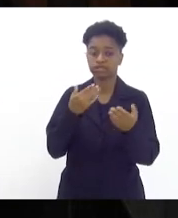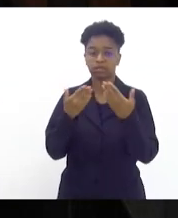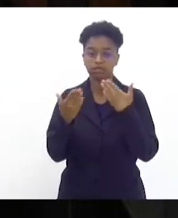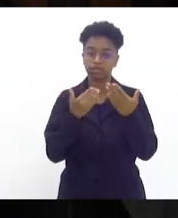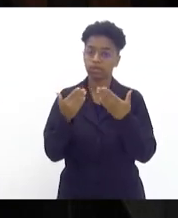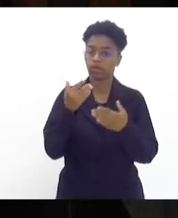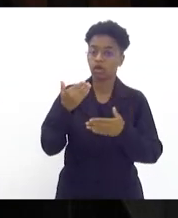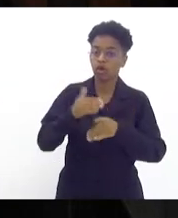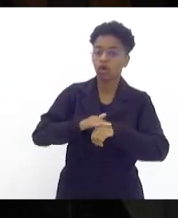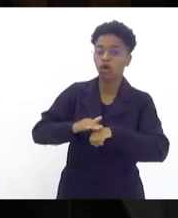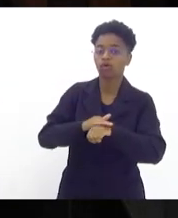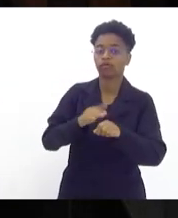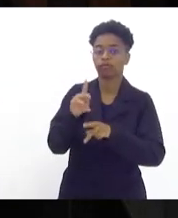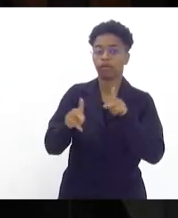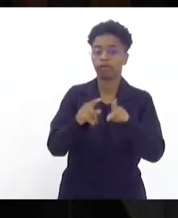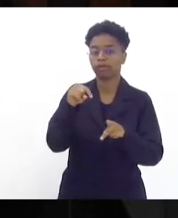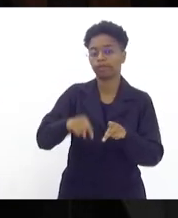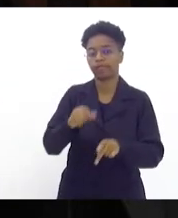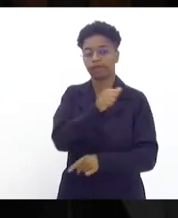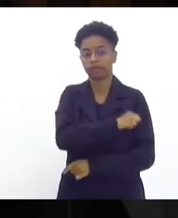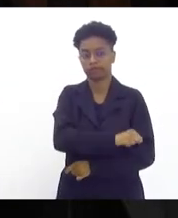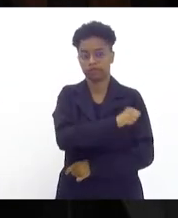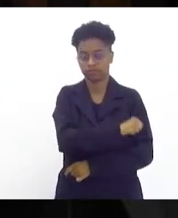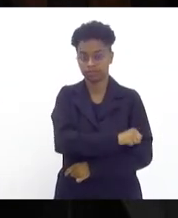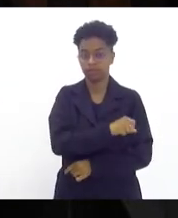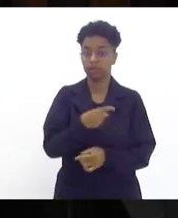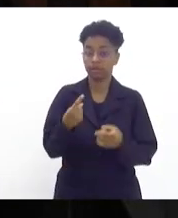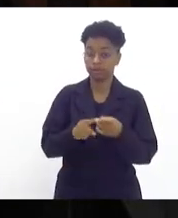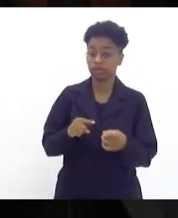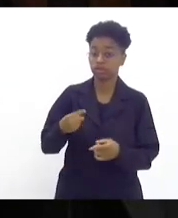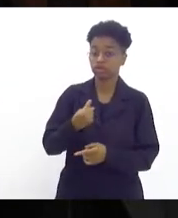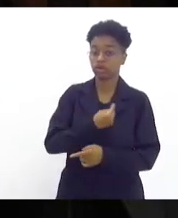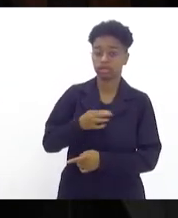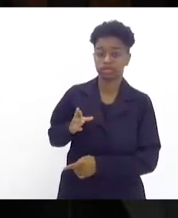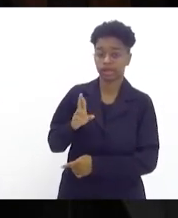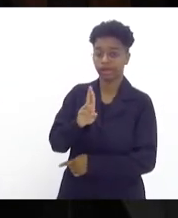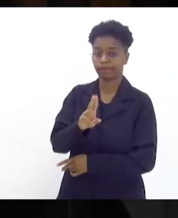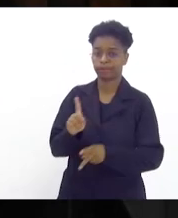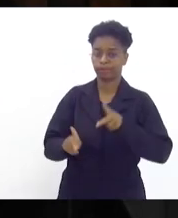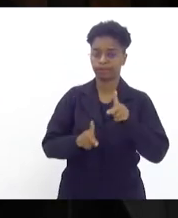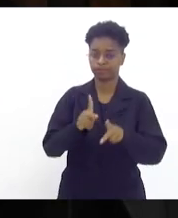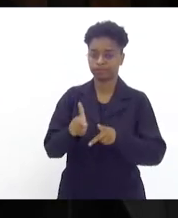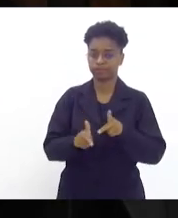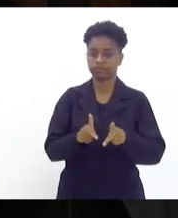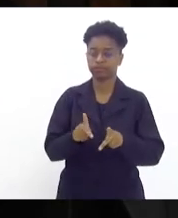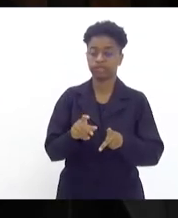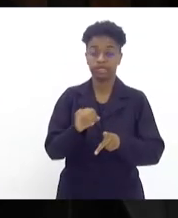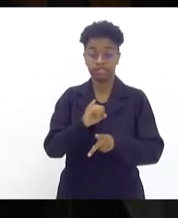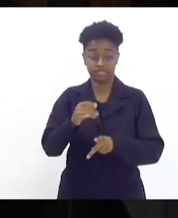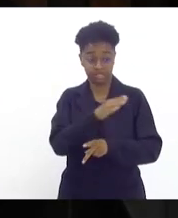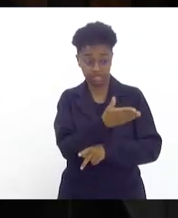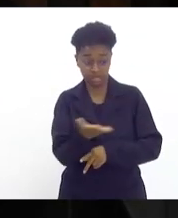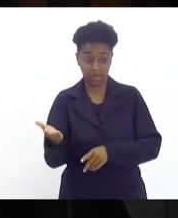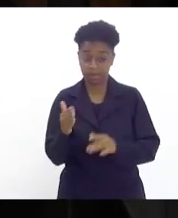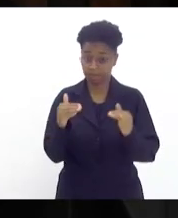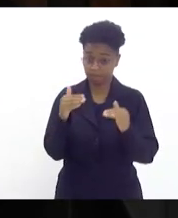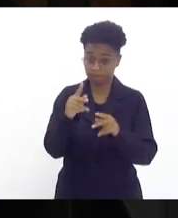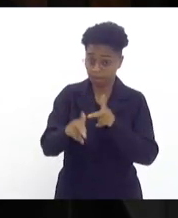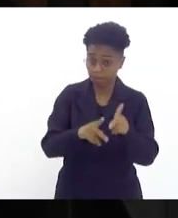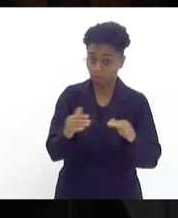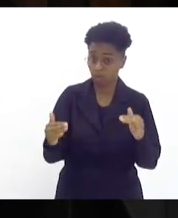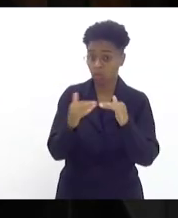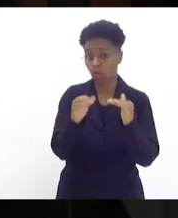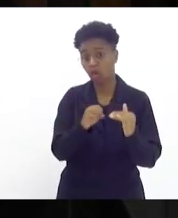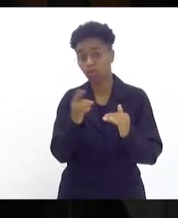com a população do Estado do Rio de Janeiro, a qual nós estamos aqui representando. Se eles são a favor ou